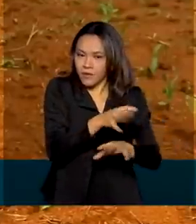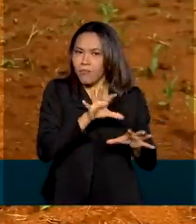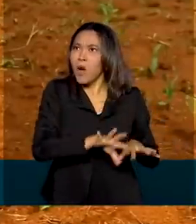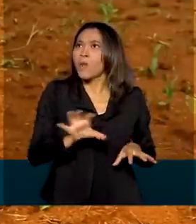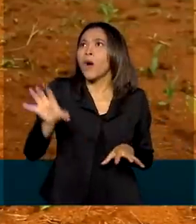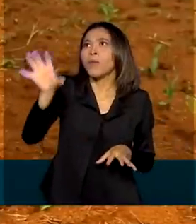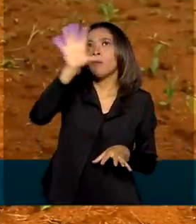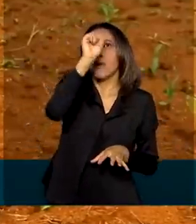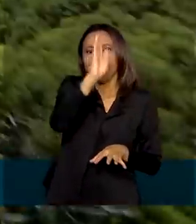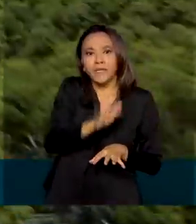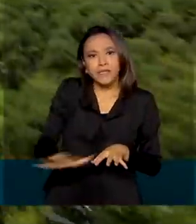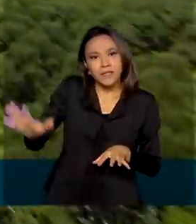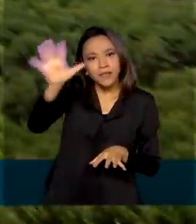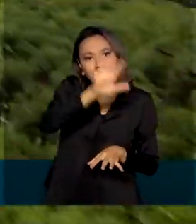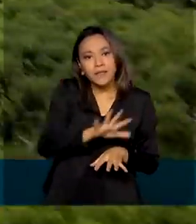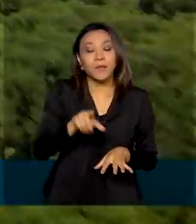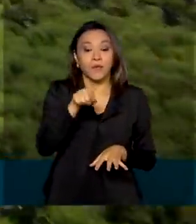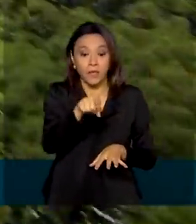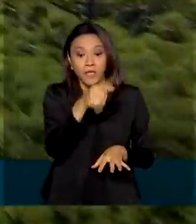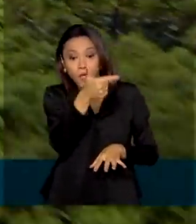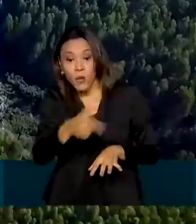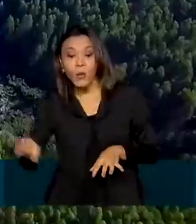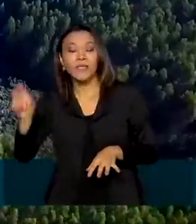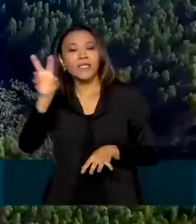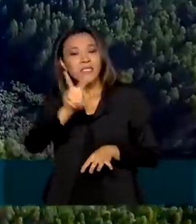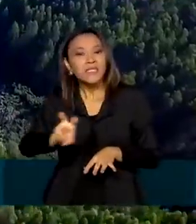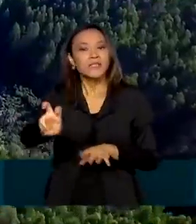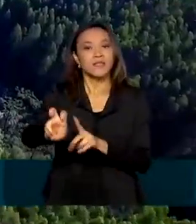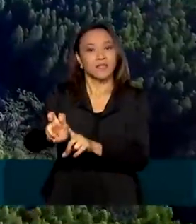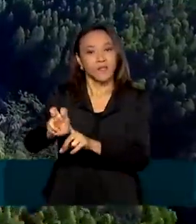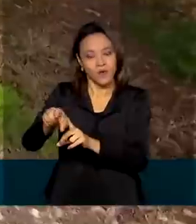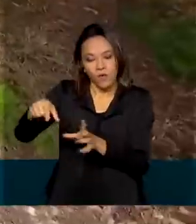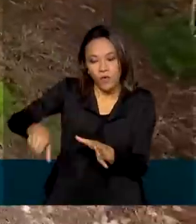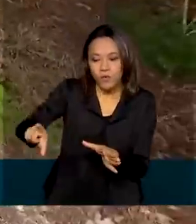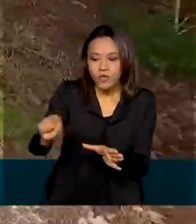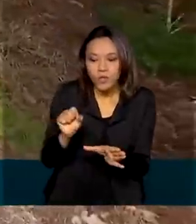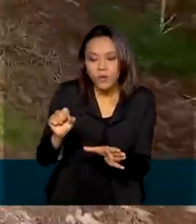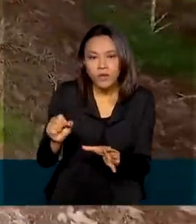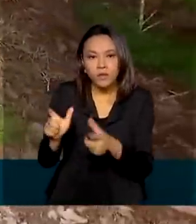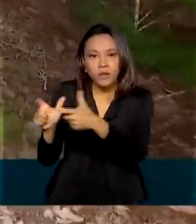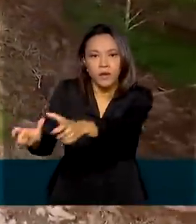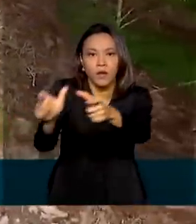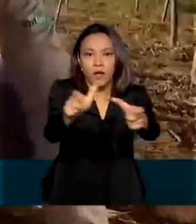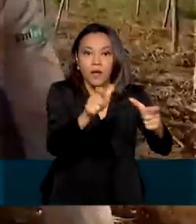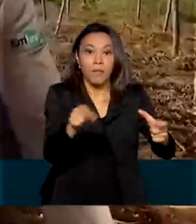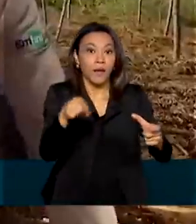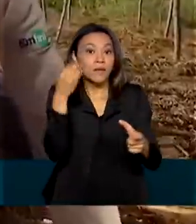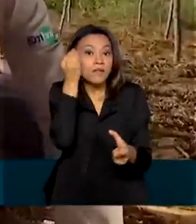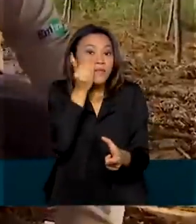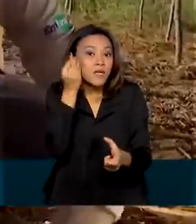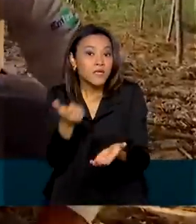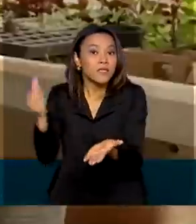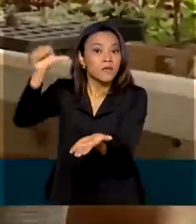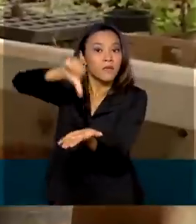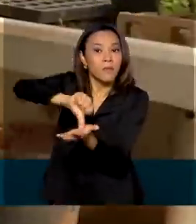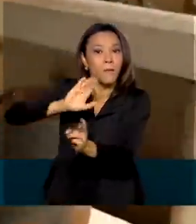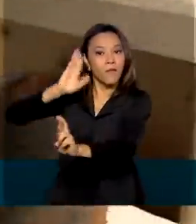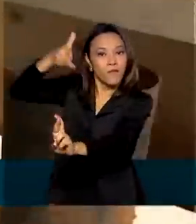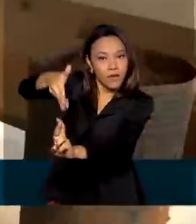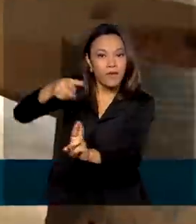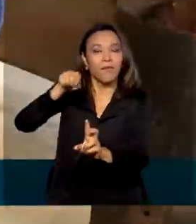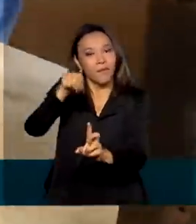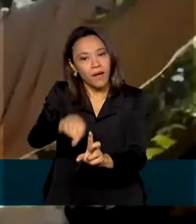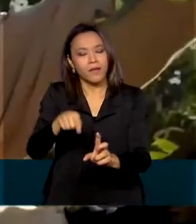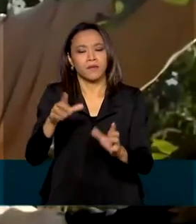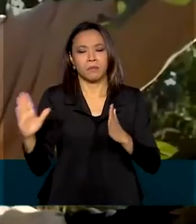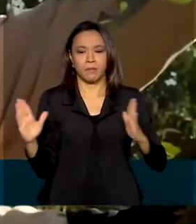Outras cinco propriedades nos outros biomas foram escolhidas para ser palco das experiências desenvolvidas por